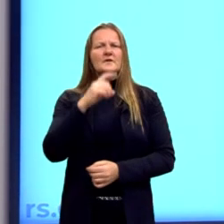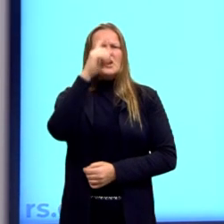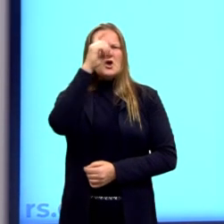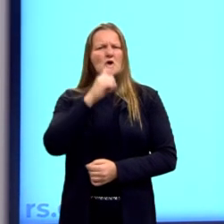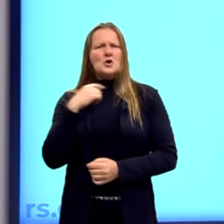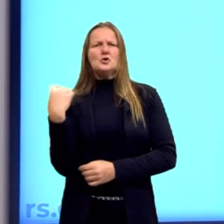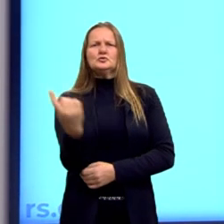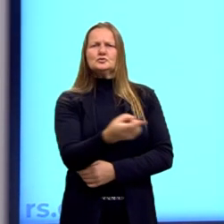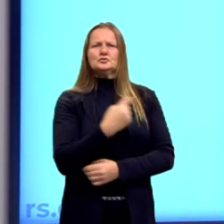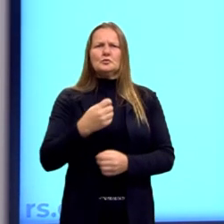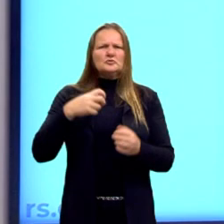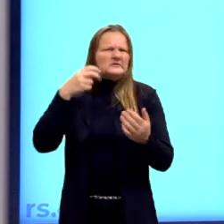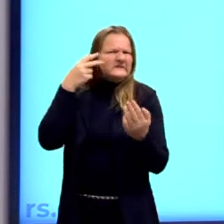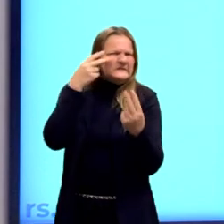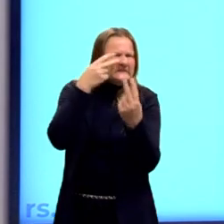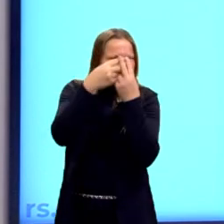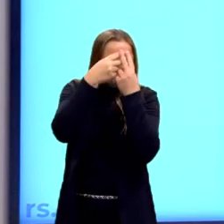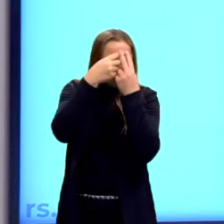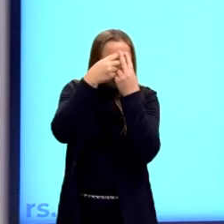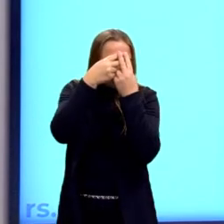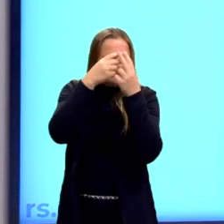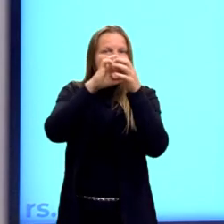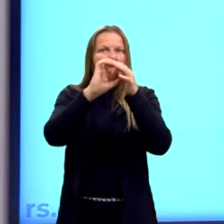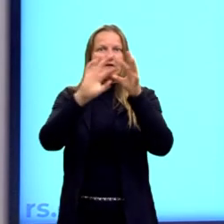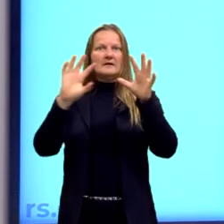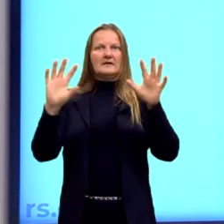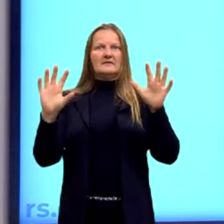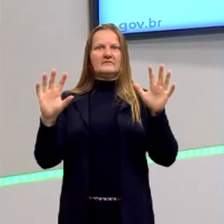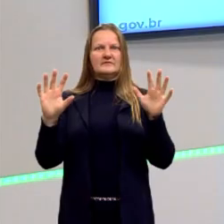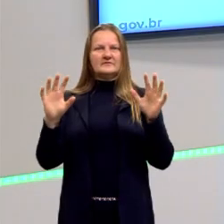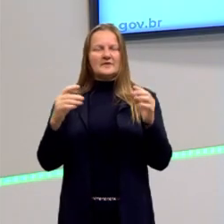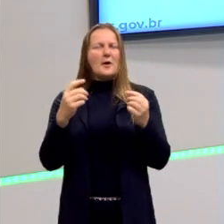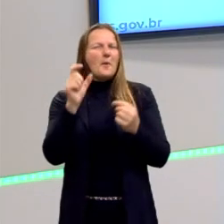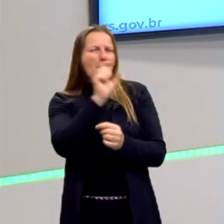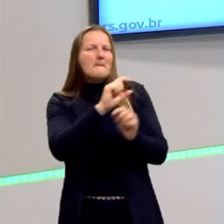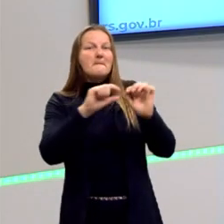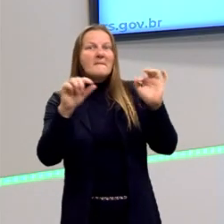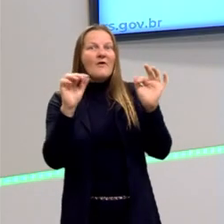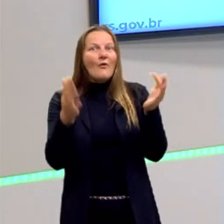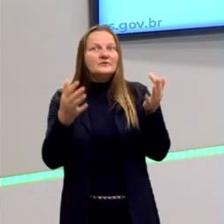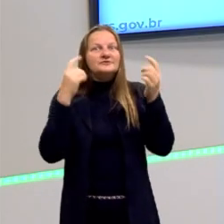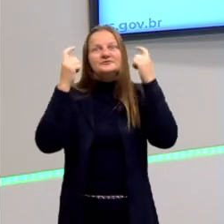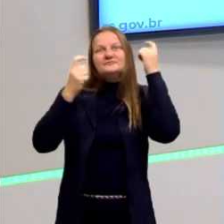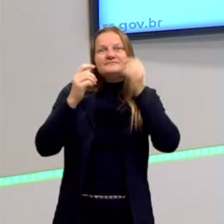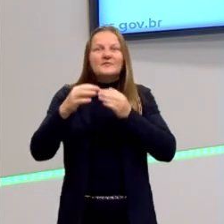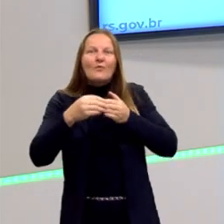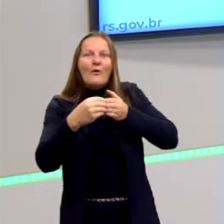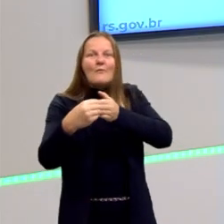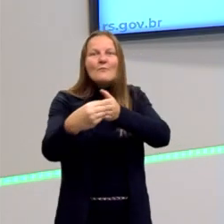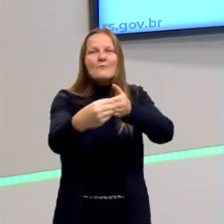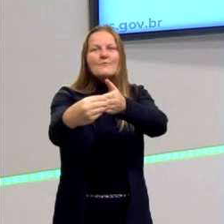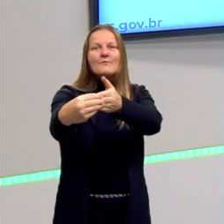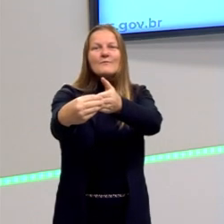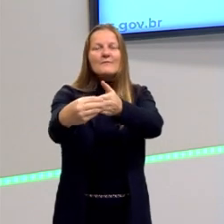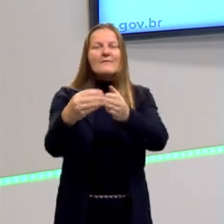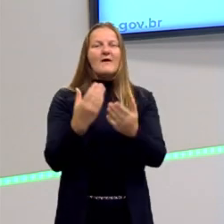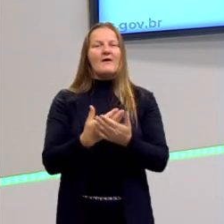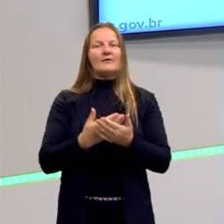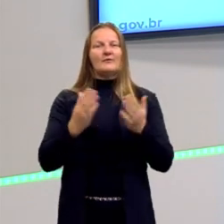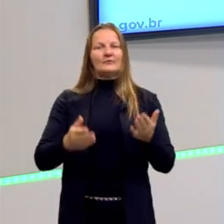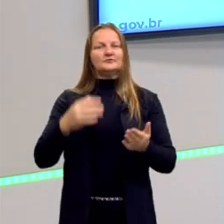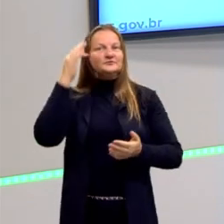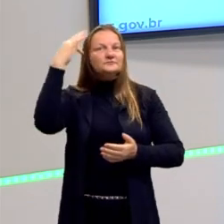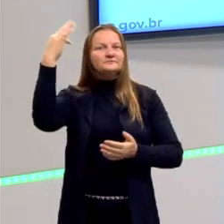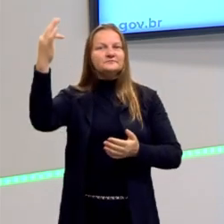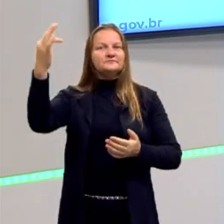condenados a ser livres? Essas questões vão nos nortear nessa aula de hoje, que trata